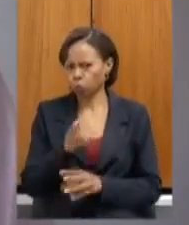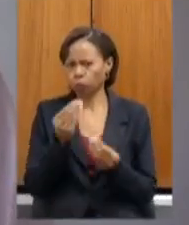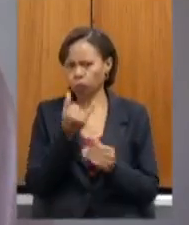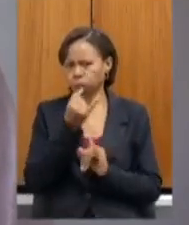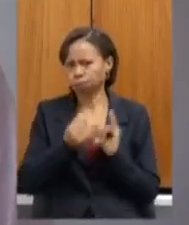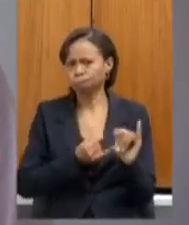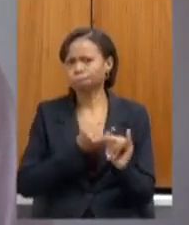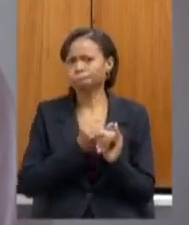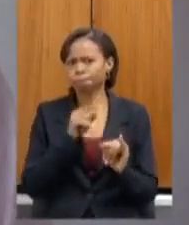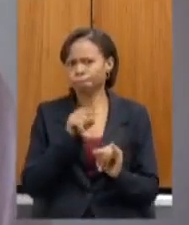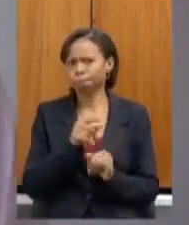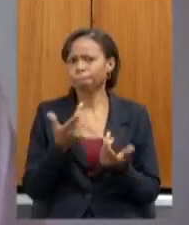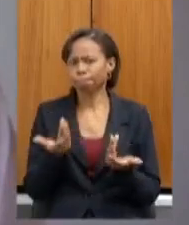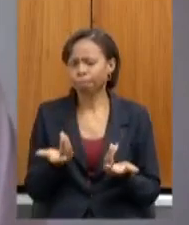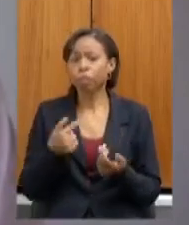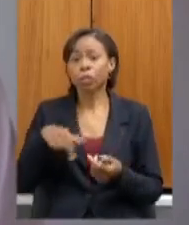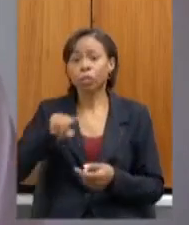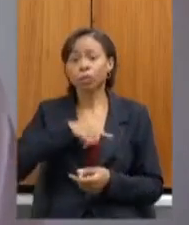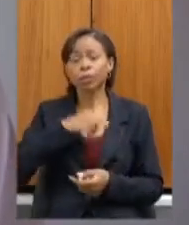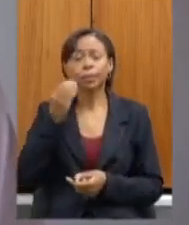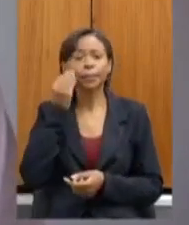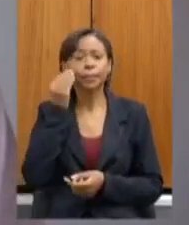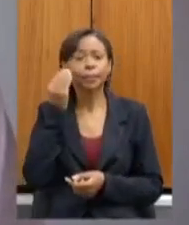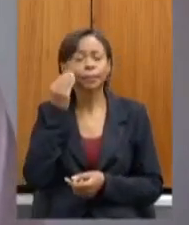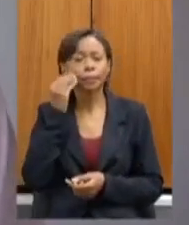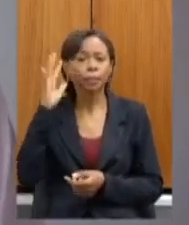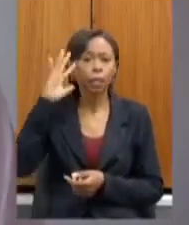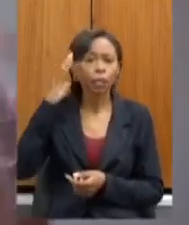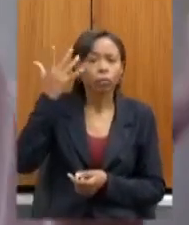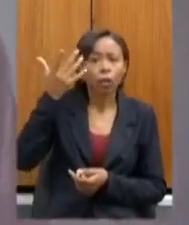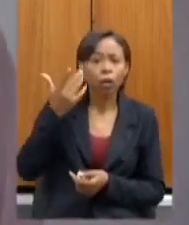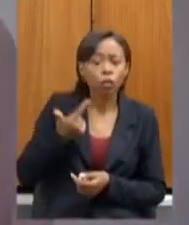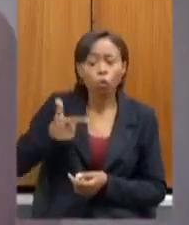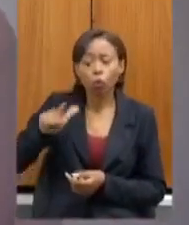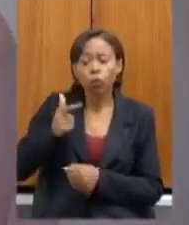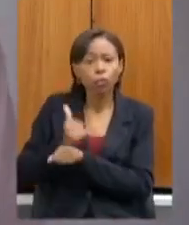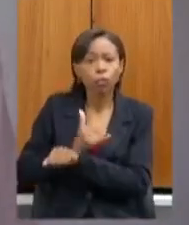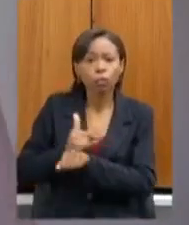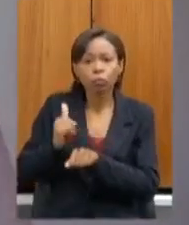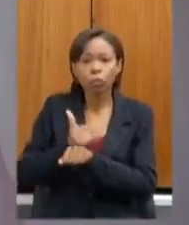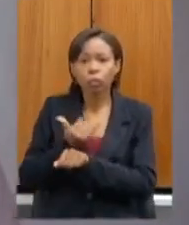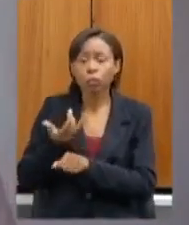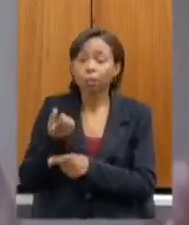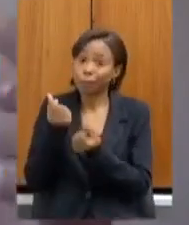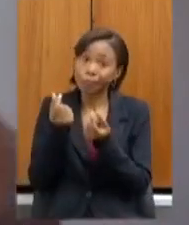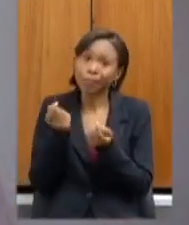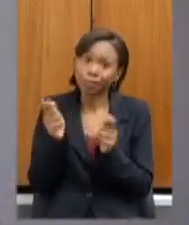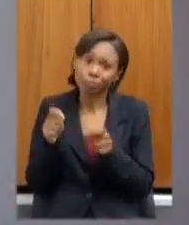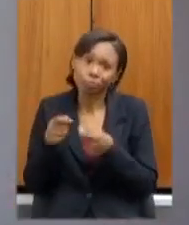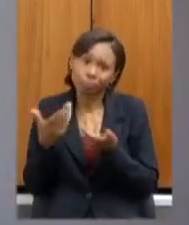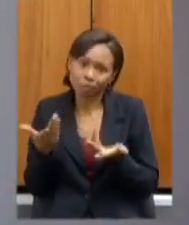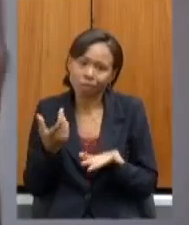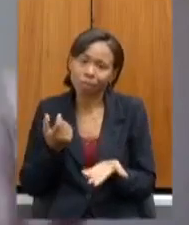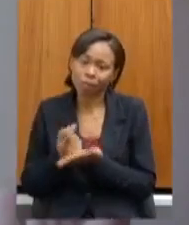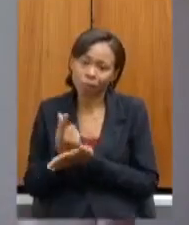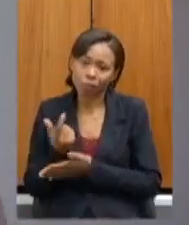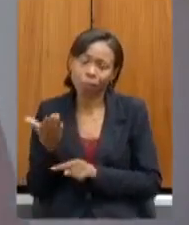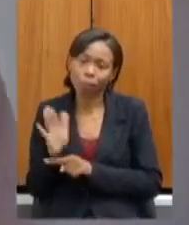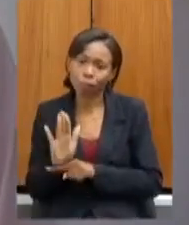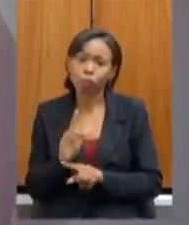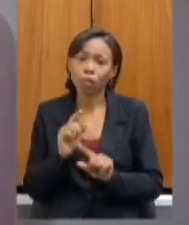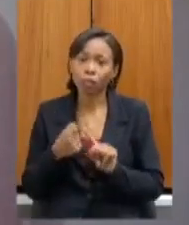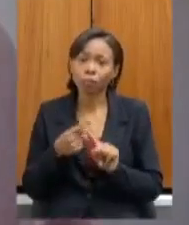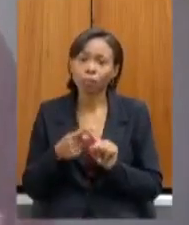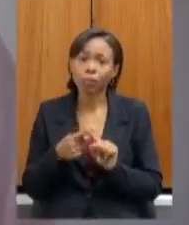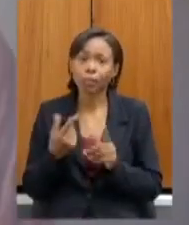utilizando e a gente vem buscando soluções alternativas que sejam viáveis financeiramente e até um outro ponto que